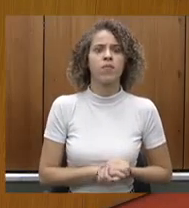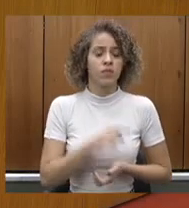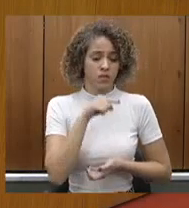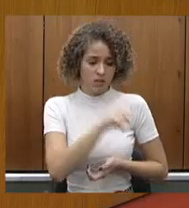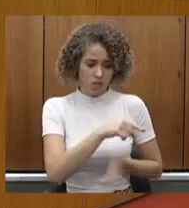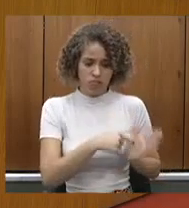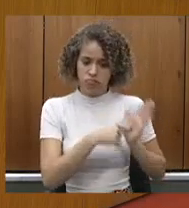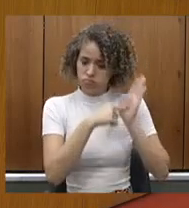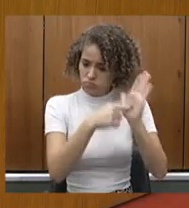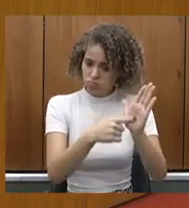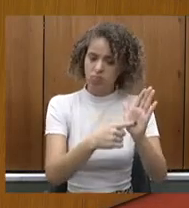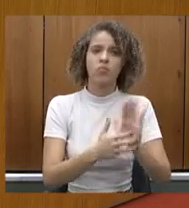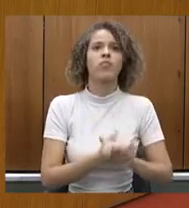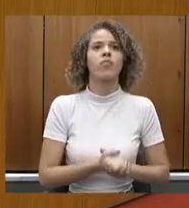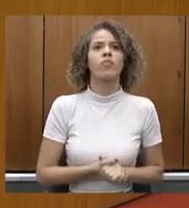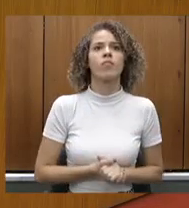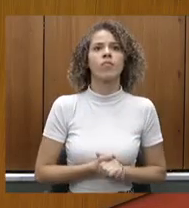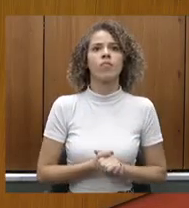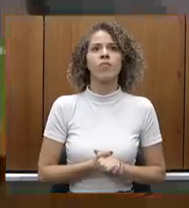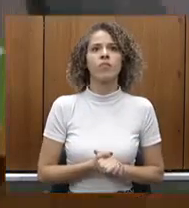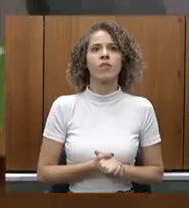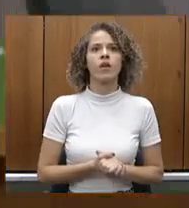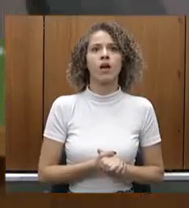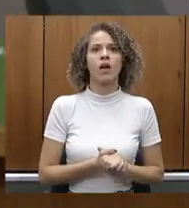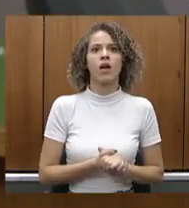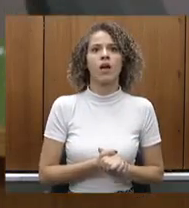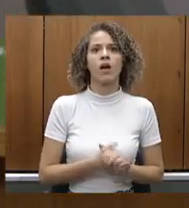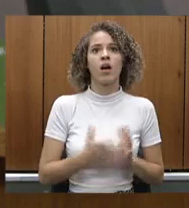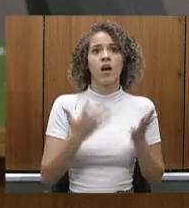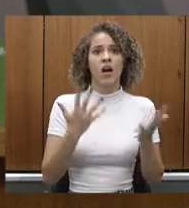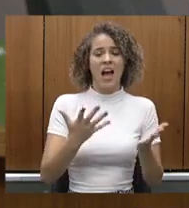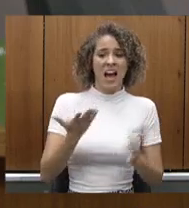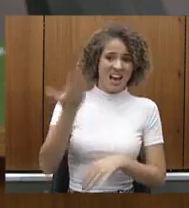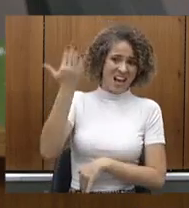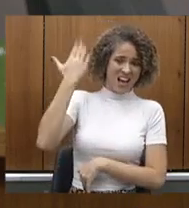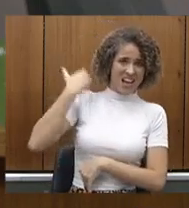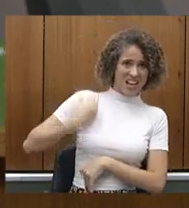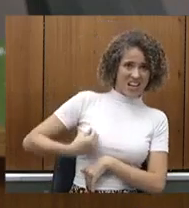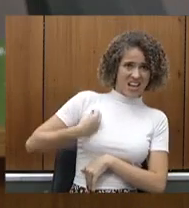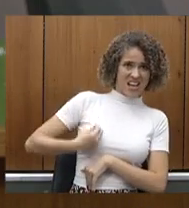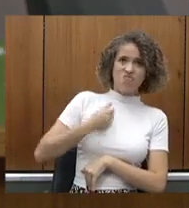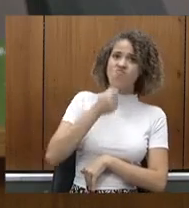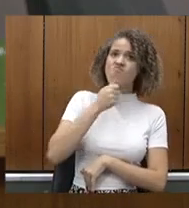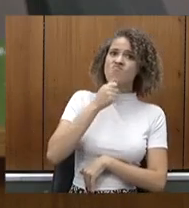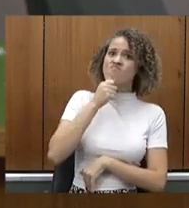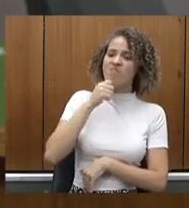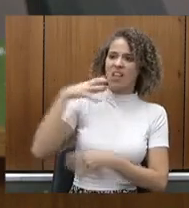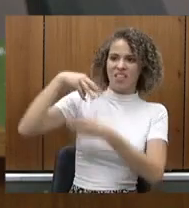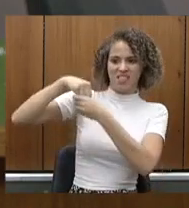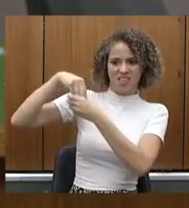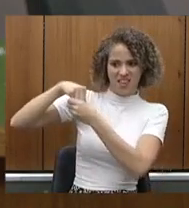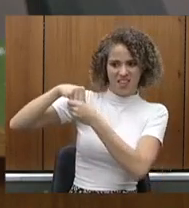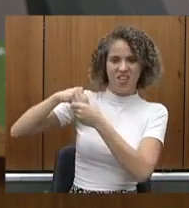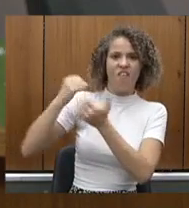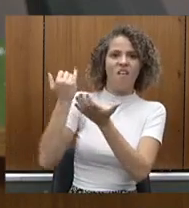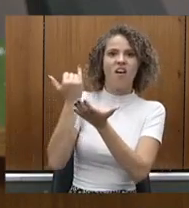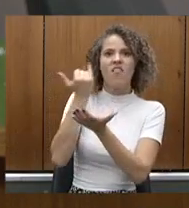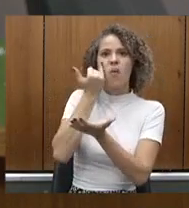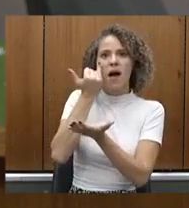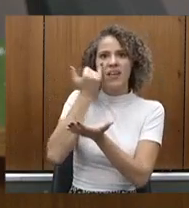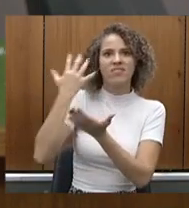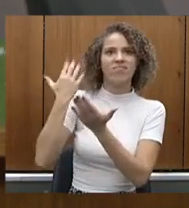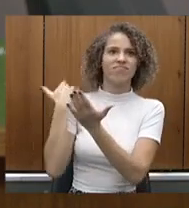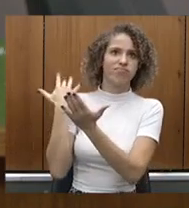claro que as cirurgias não estavam acontecendo mais, que não existiam mais as OPMs nos hospitais, porque o custo era muito alto.